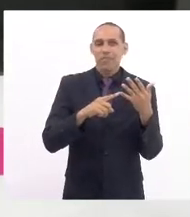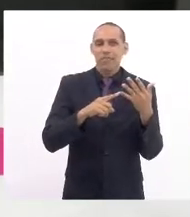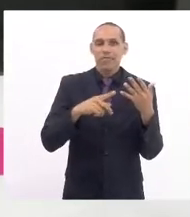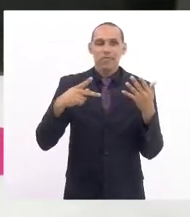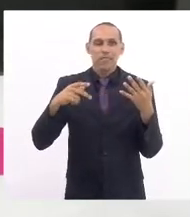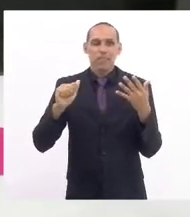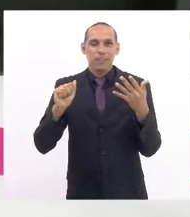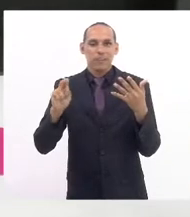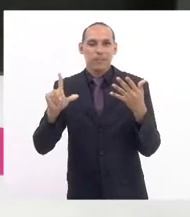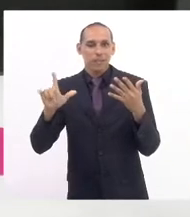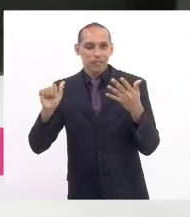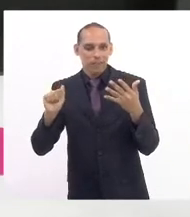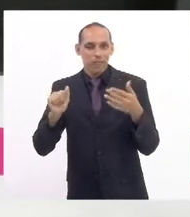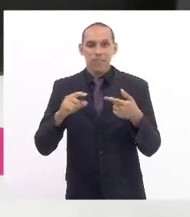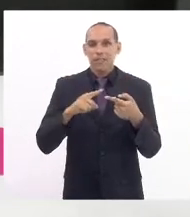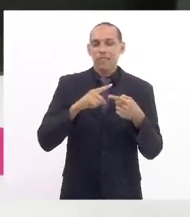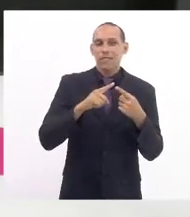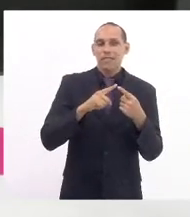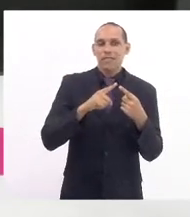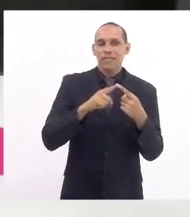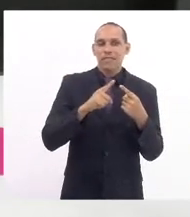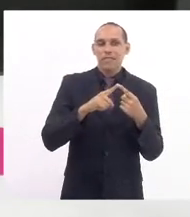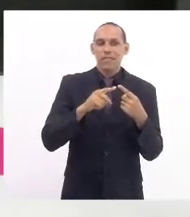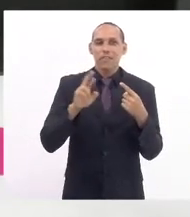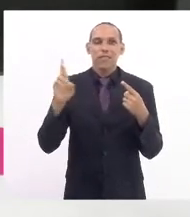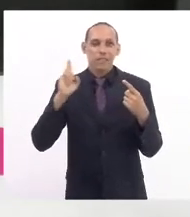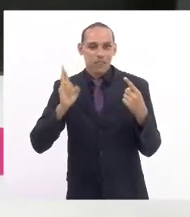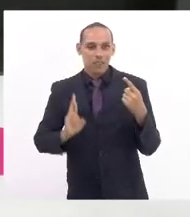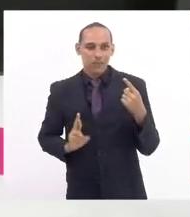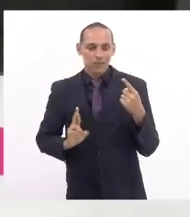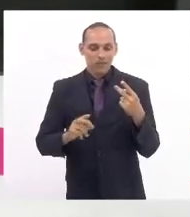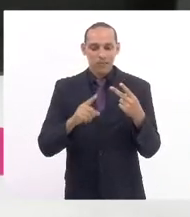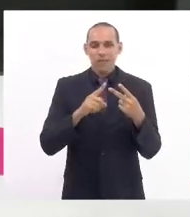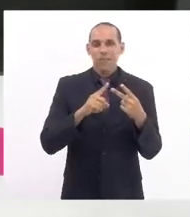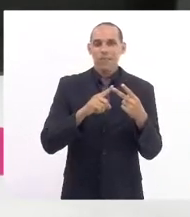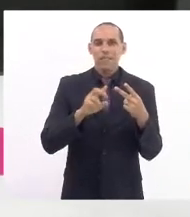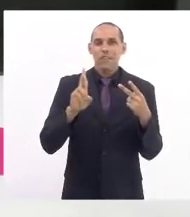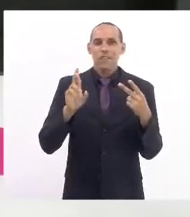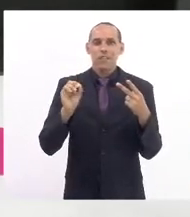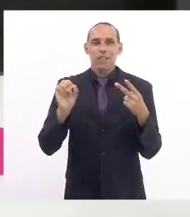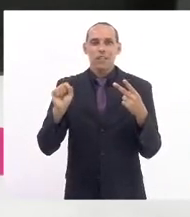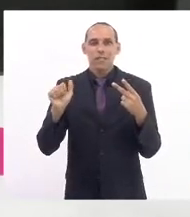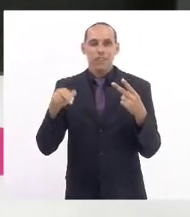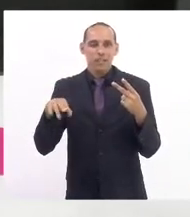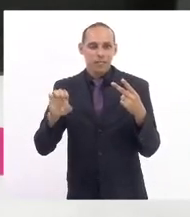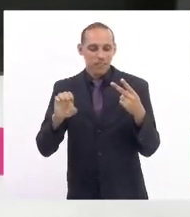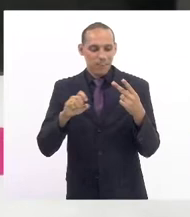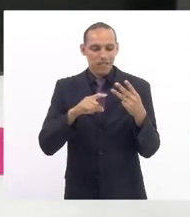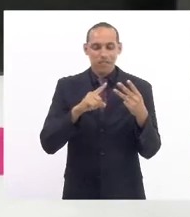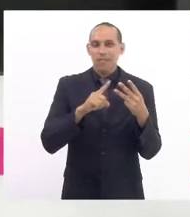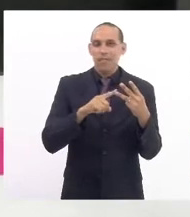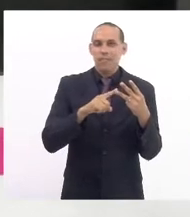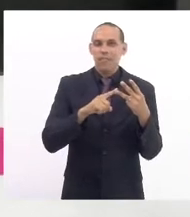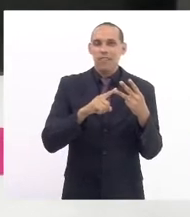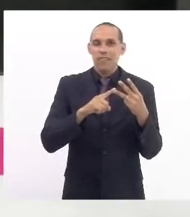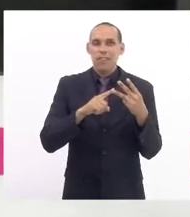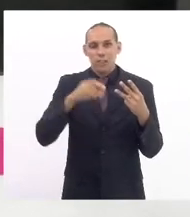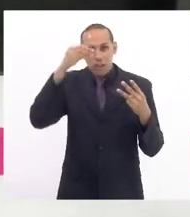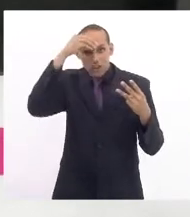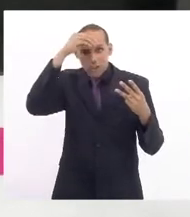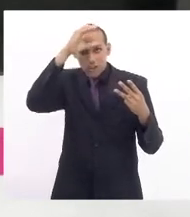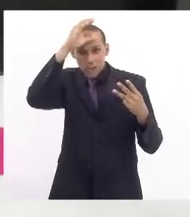Paula Tringuelê, deputada Renata Souza, deputada Rosane Félix, deputada Tia Ju,